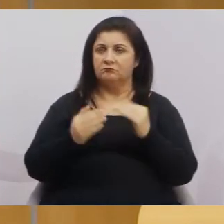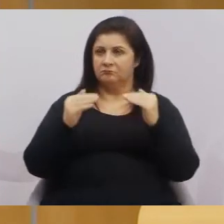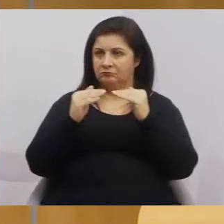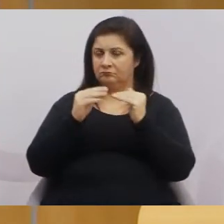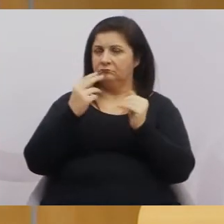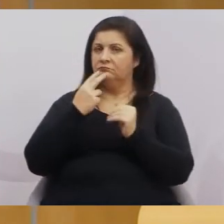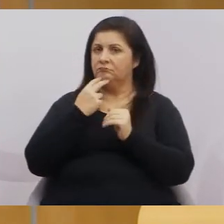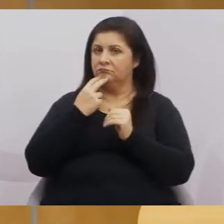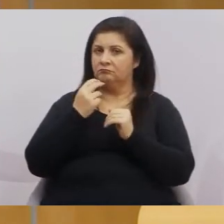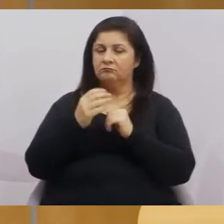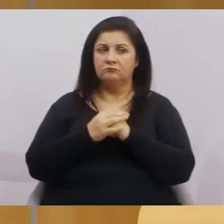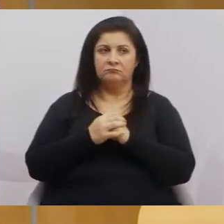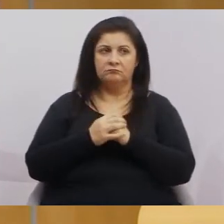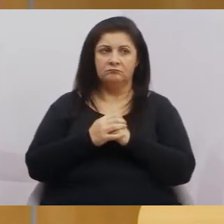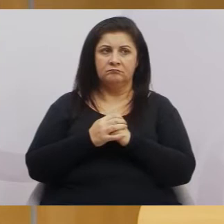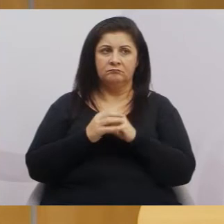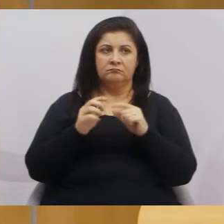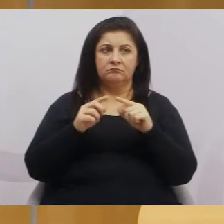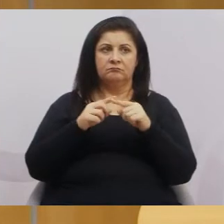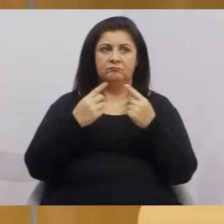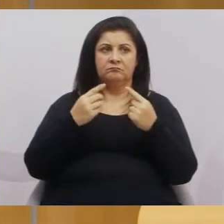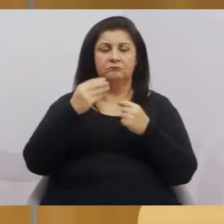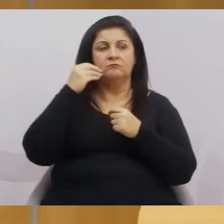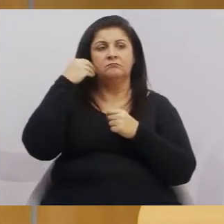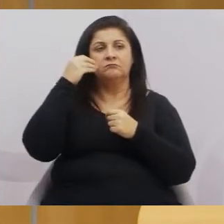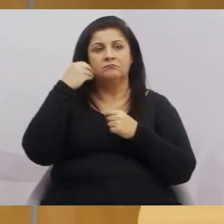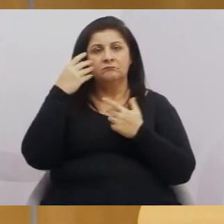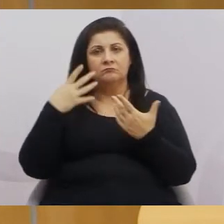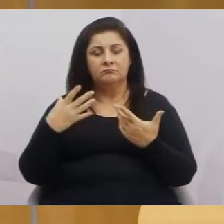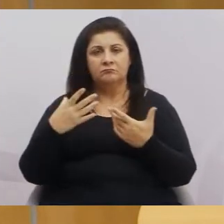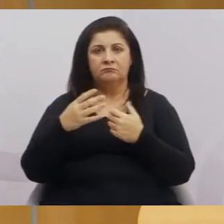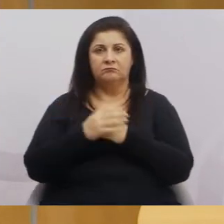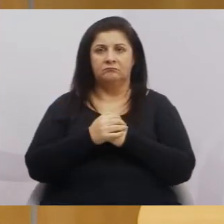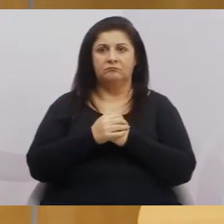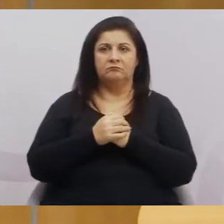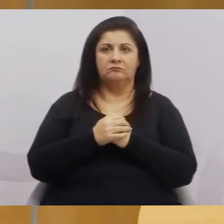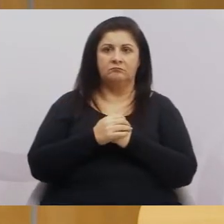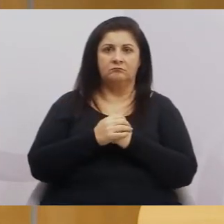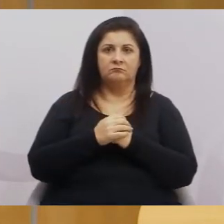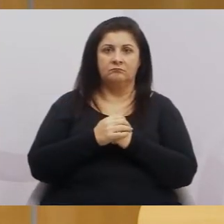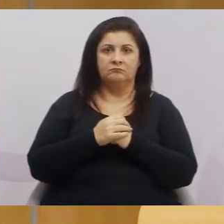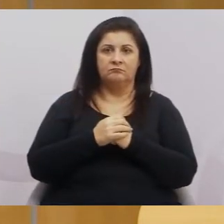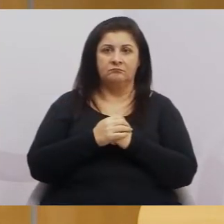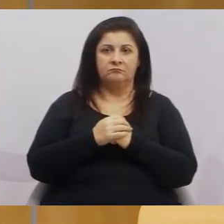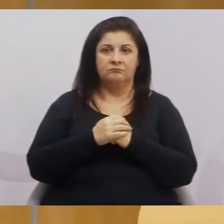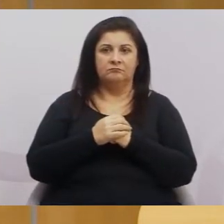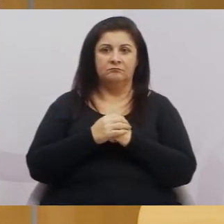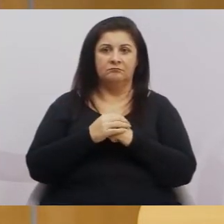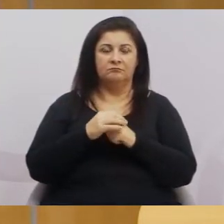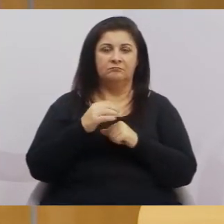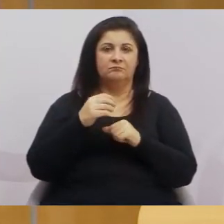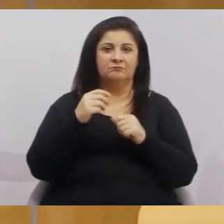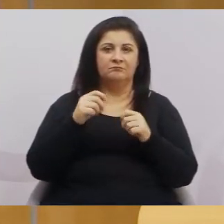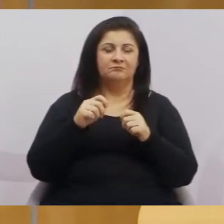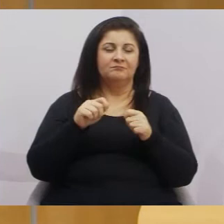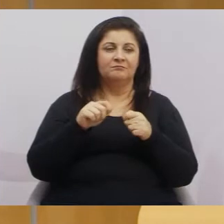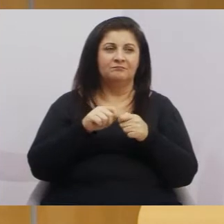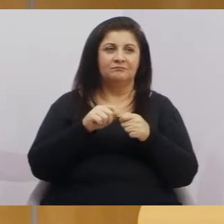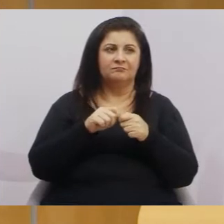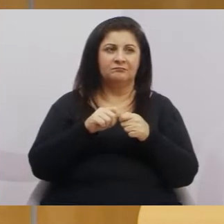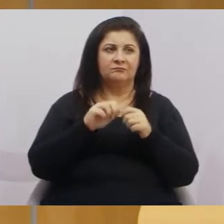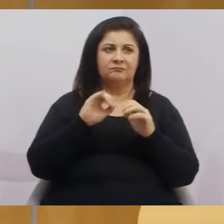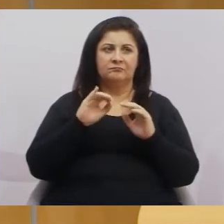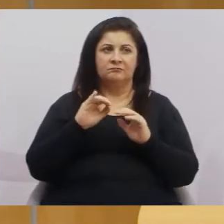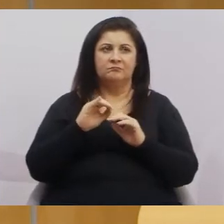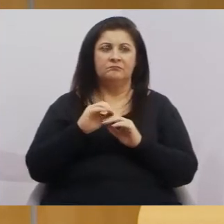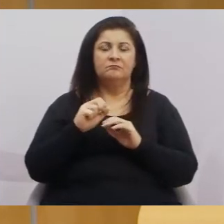Eu acho que a gente poderia ter uma tentativa para que essa casa não fosse taxada como a casa que está fechando as portas